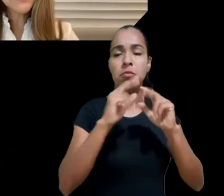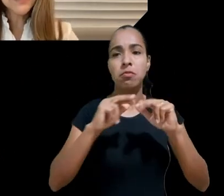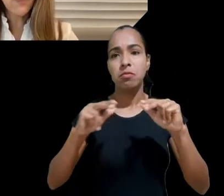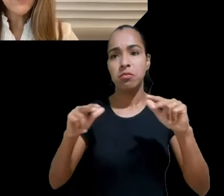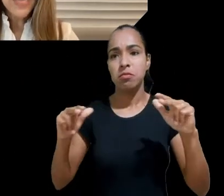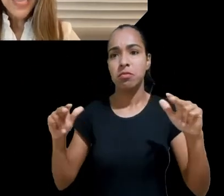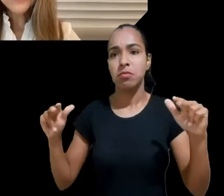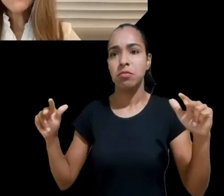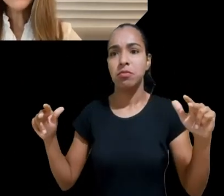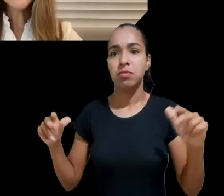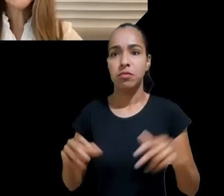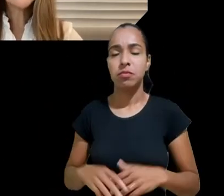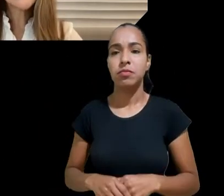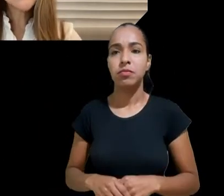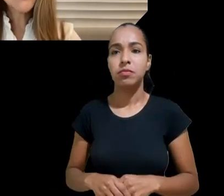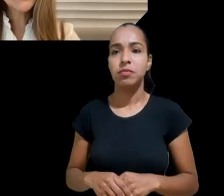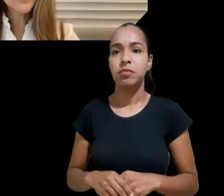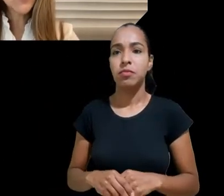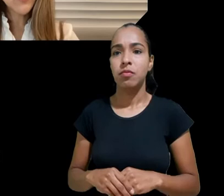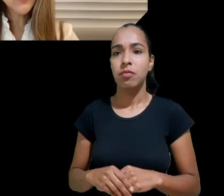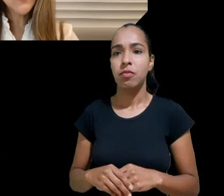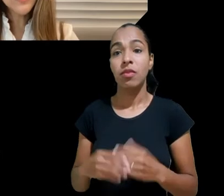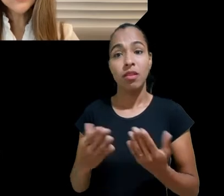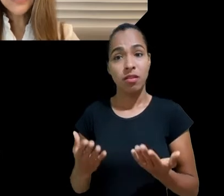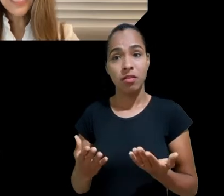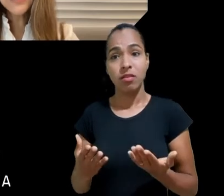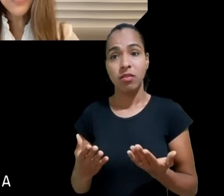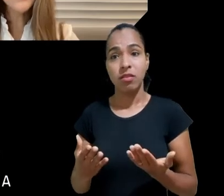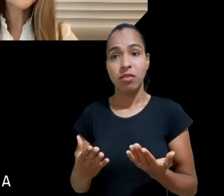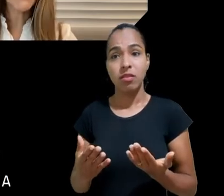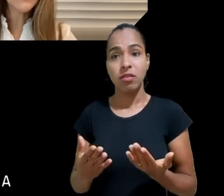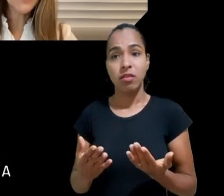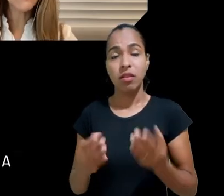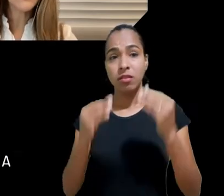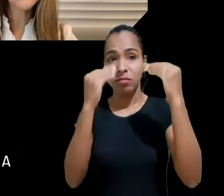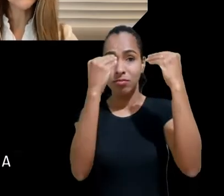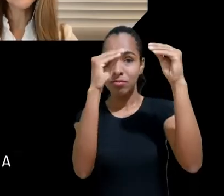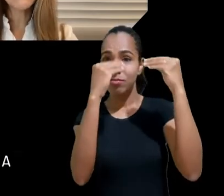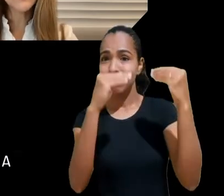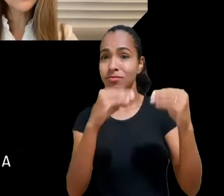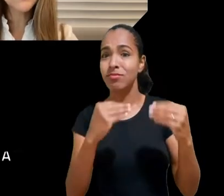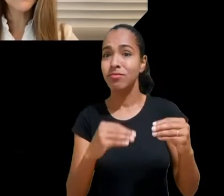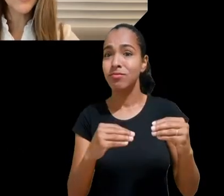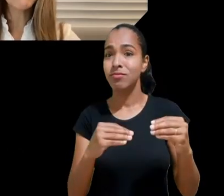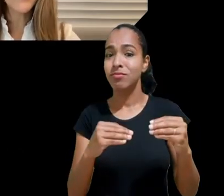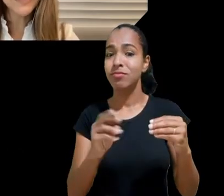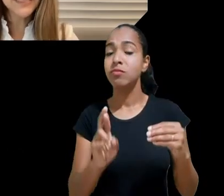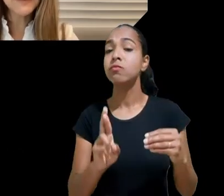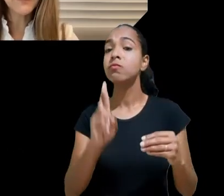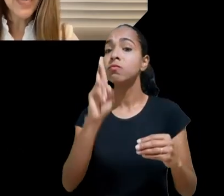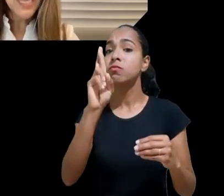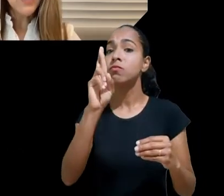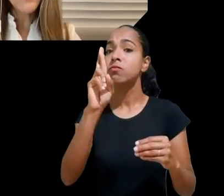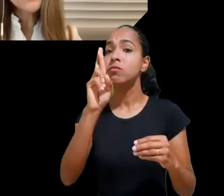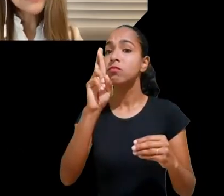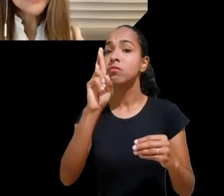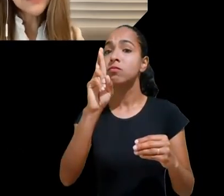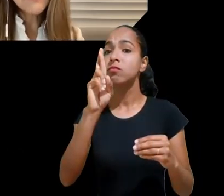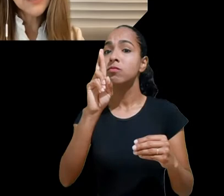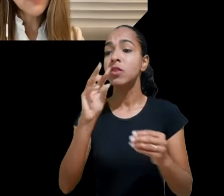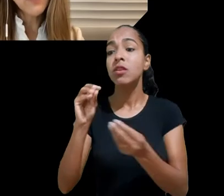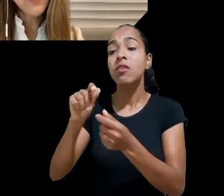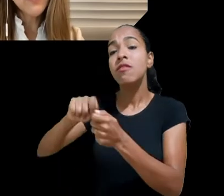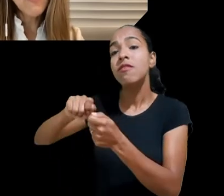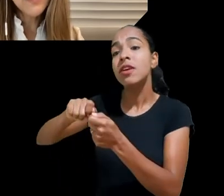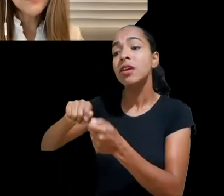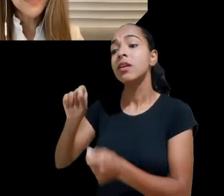desinformação, é quem produz esses conteúdos e quem é responsável pela sua divulgação em massa. Guardadas